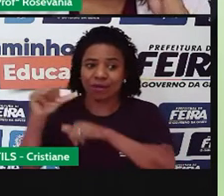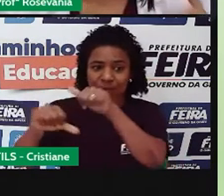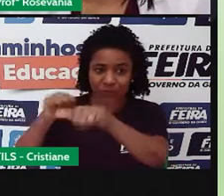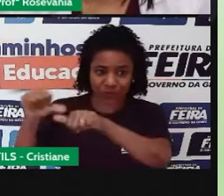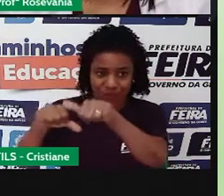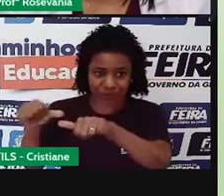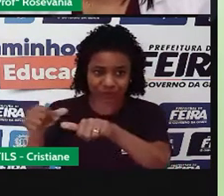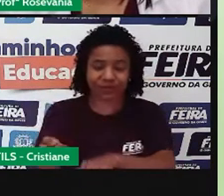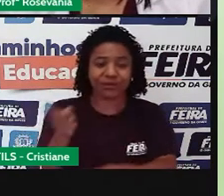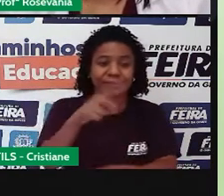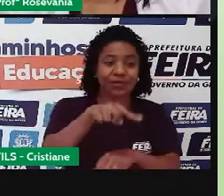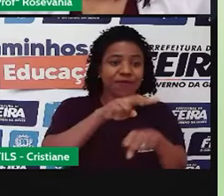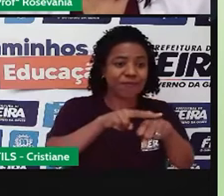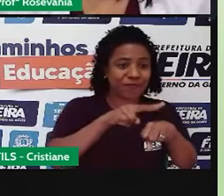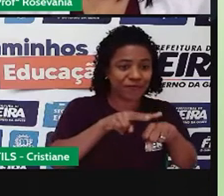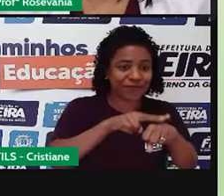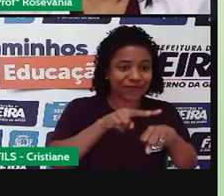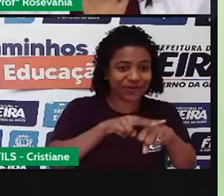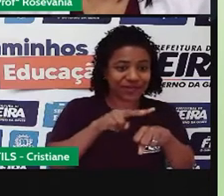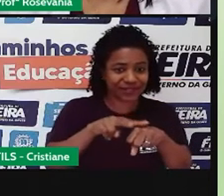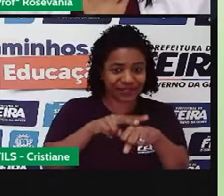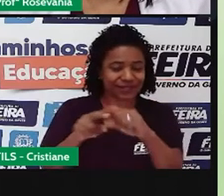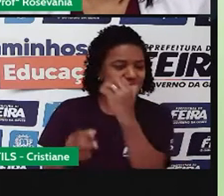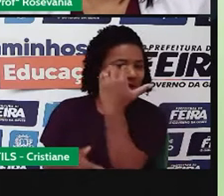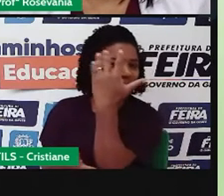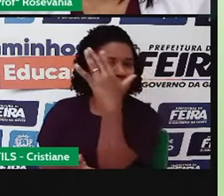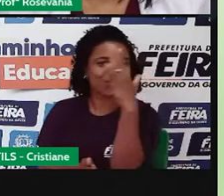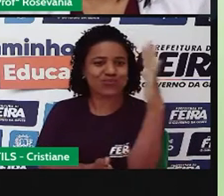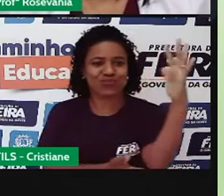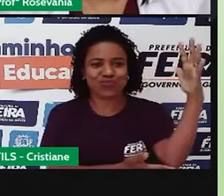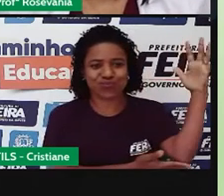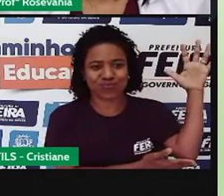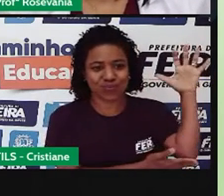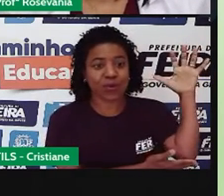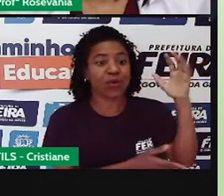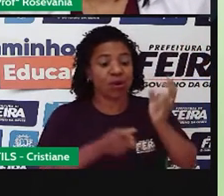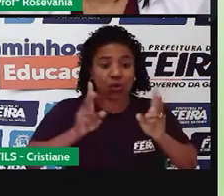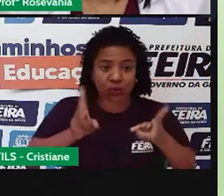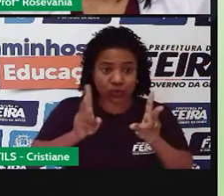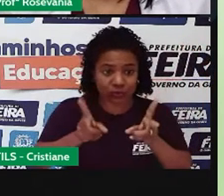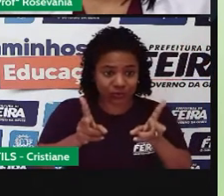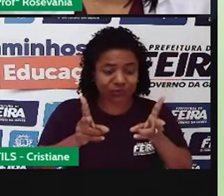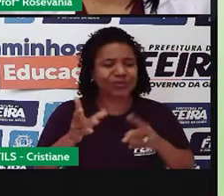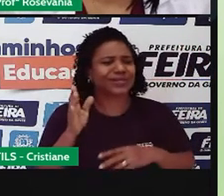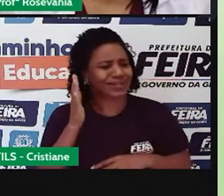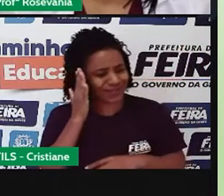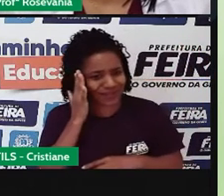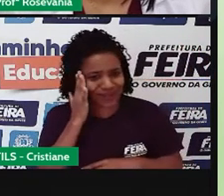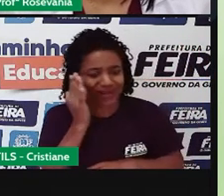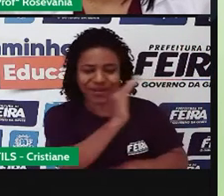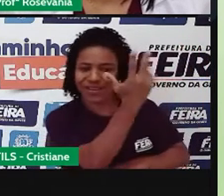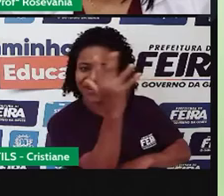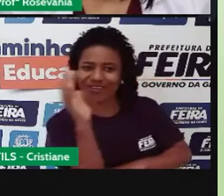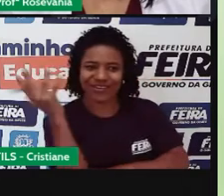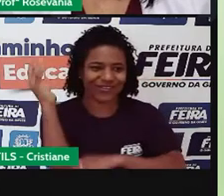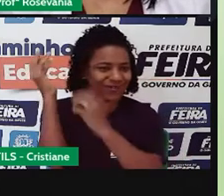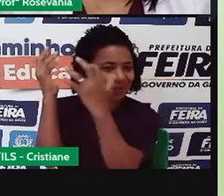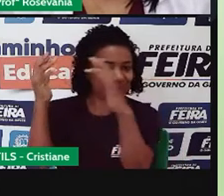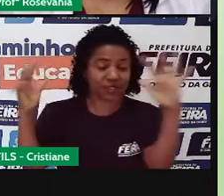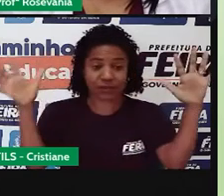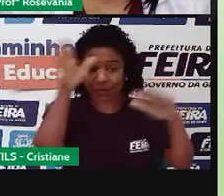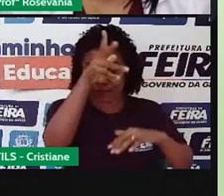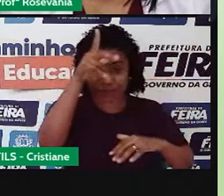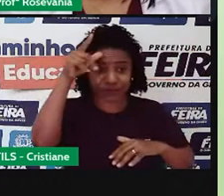vegetal, que é a floresta amazônica, que é uma floresta equatorial, vocês, né, já sabem, está aqui próximo da linha do Equador.